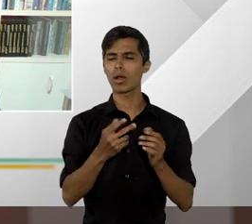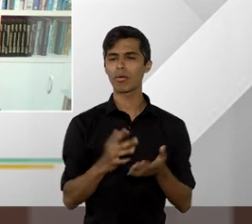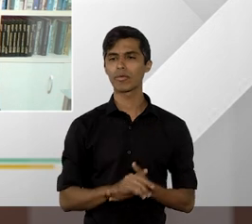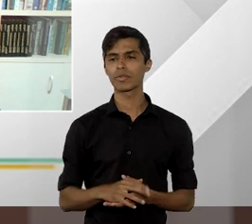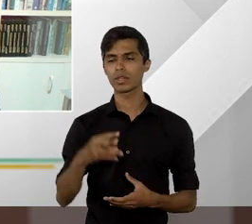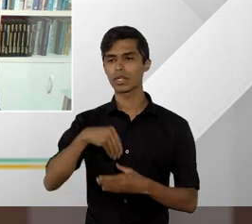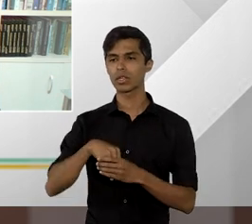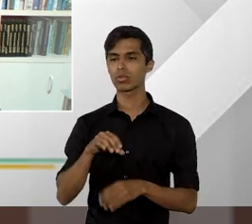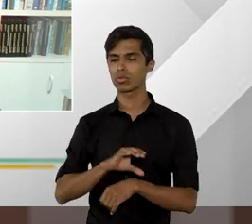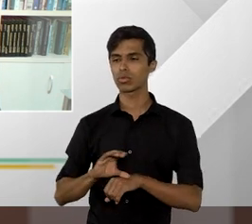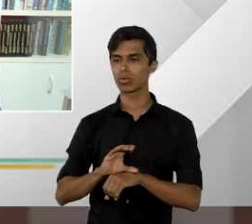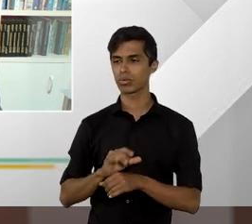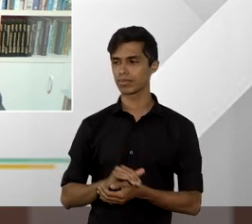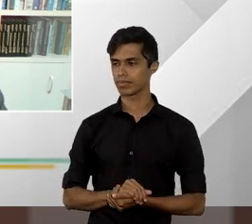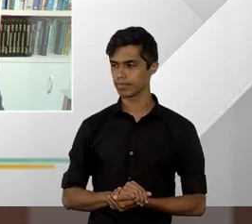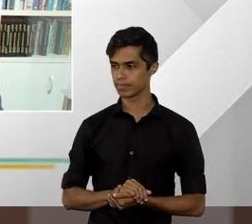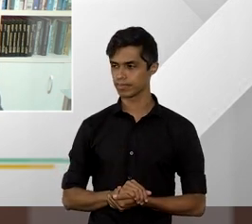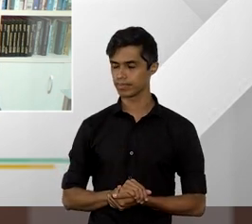jurídico brasileiro?